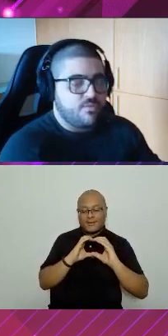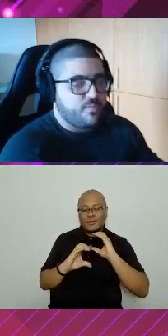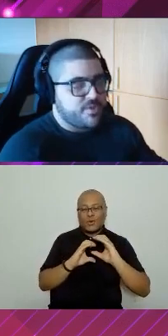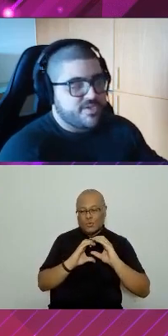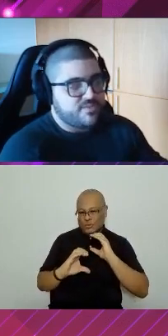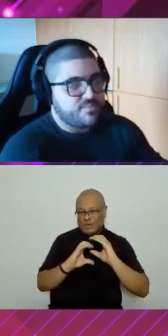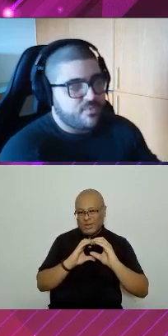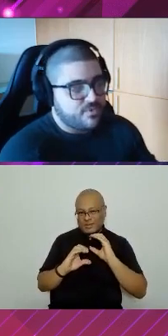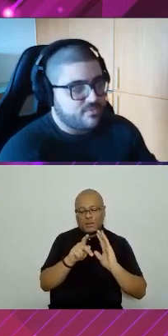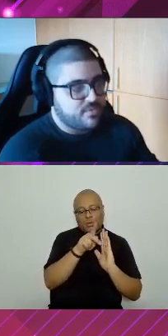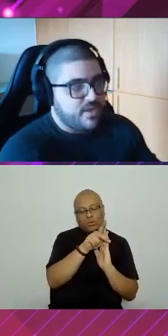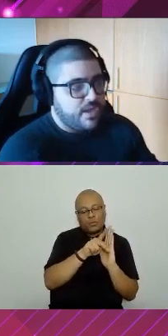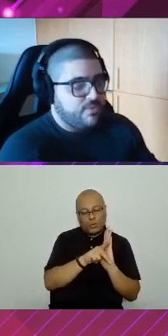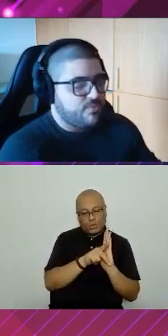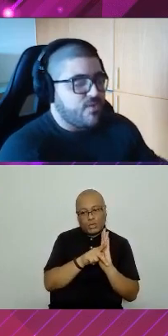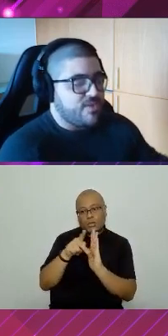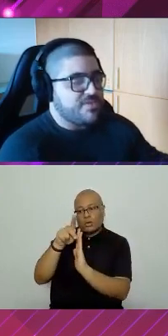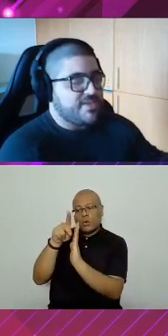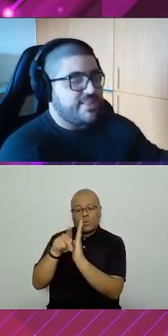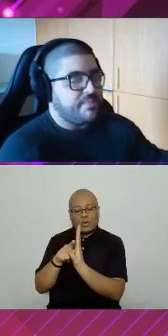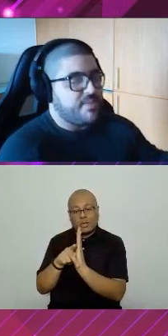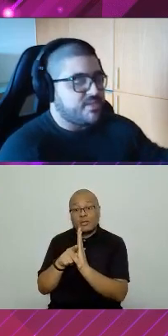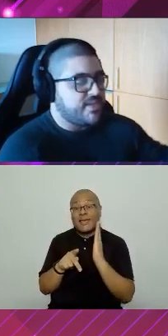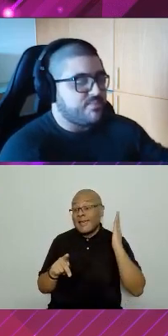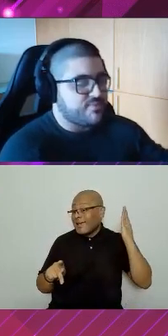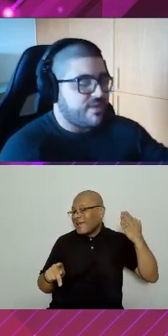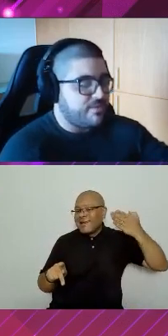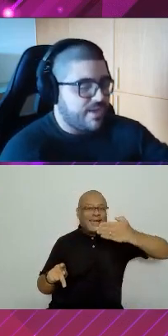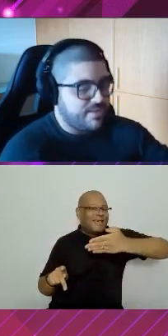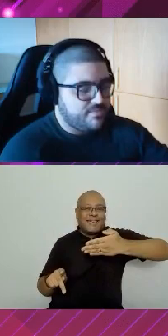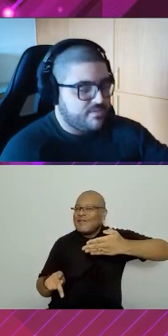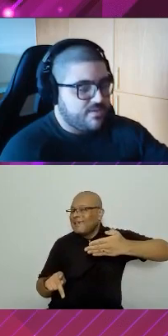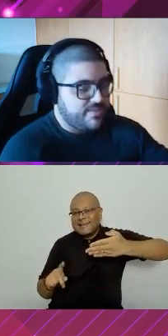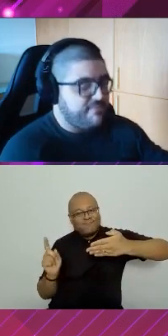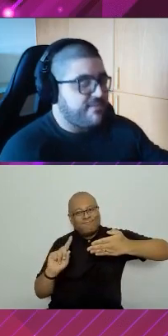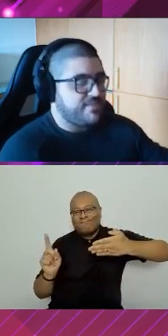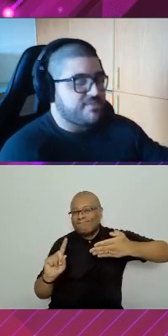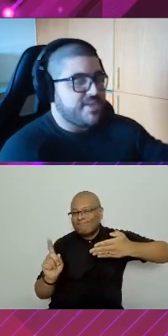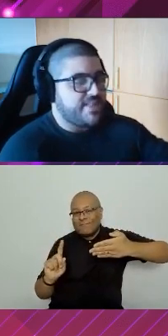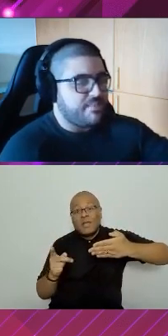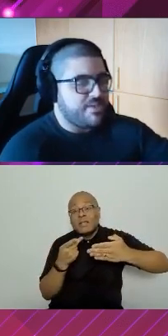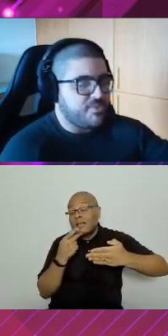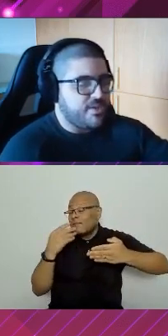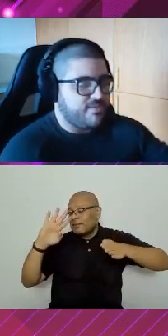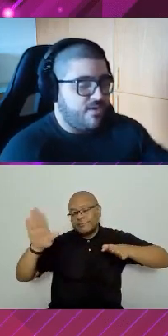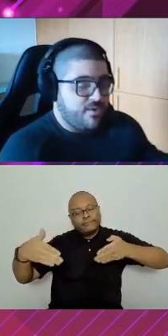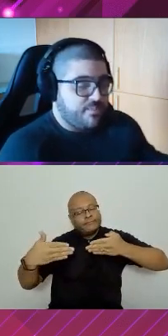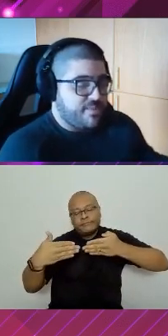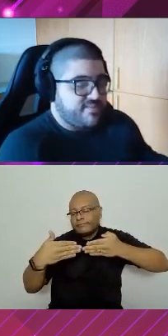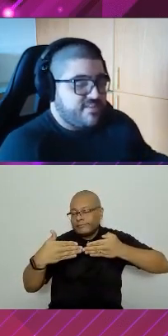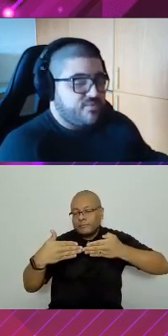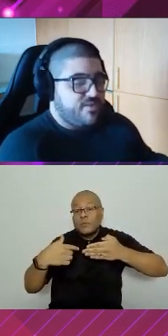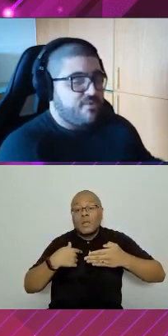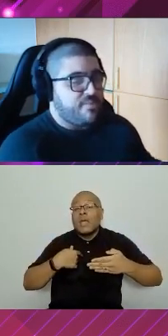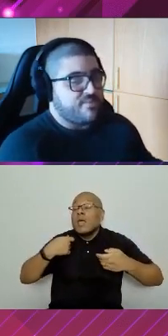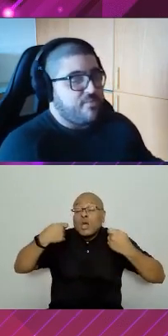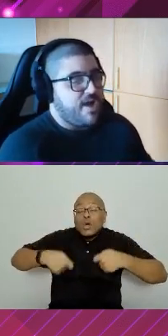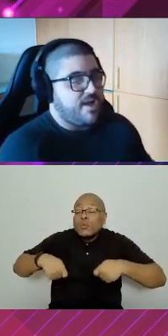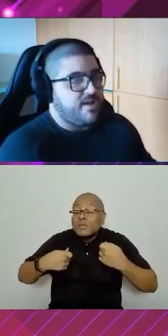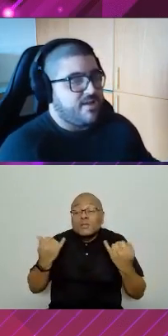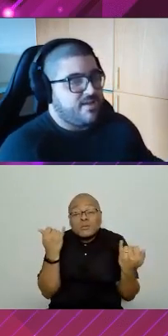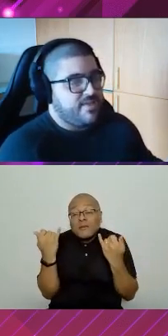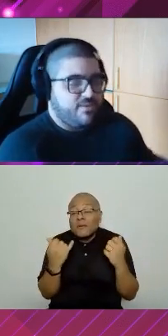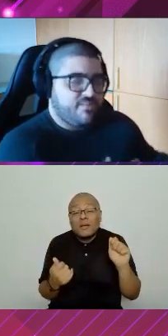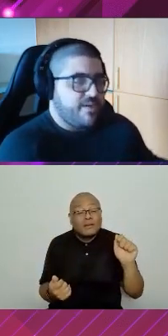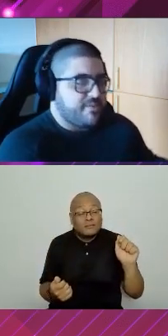de um projeto para o outro, eu não estou indo diretamente nele buscar o dado, nem falando diretamente com ele. Dizendo, olha, eu preciso de uma informação